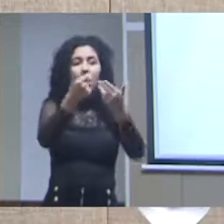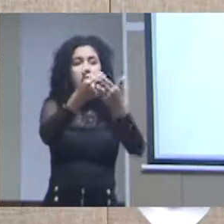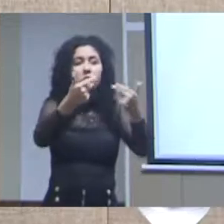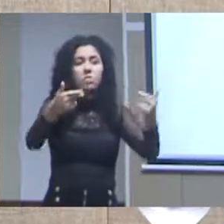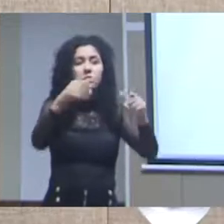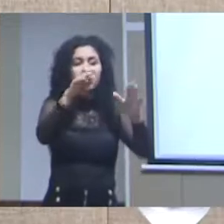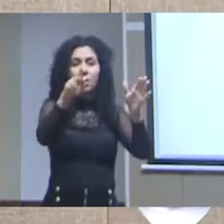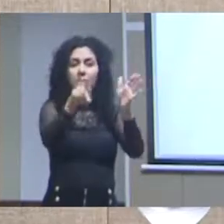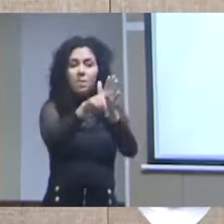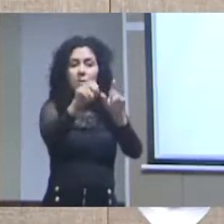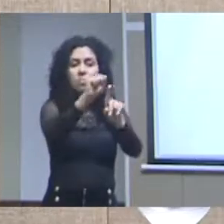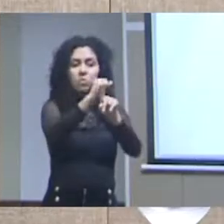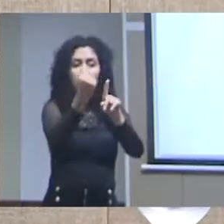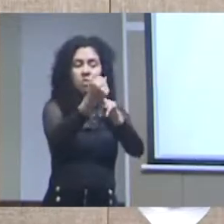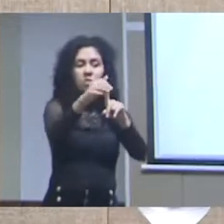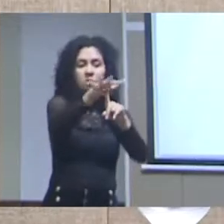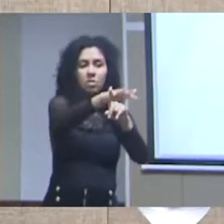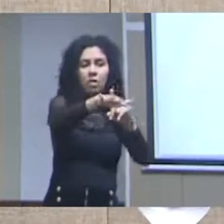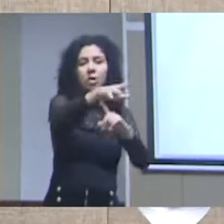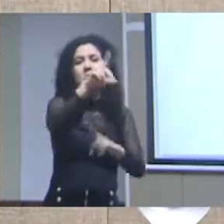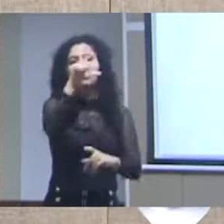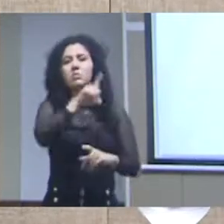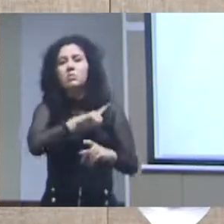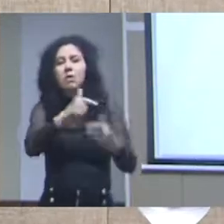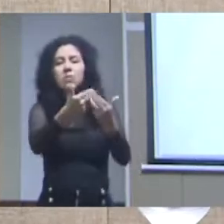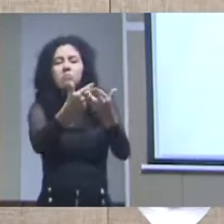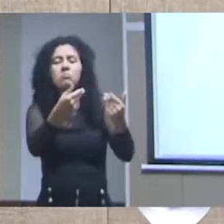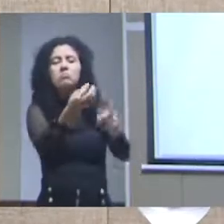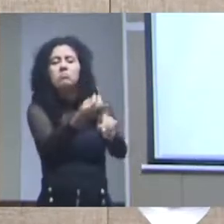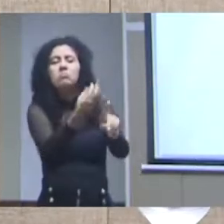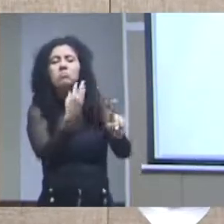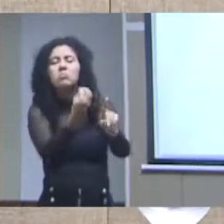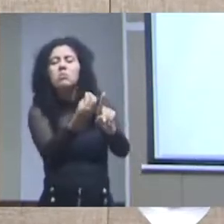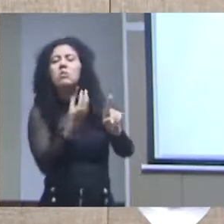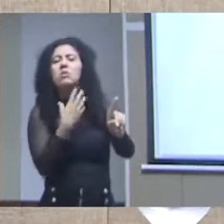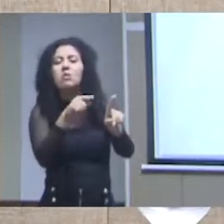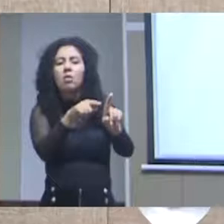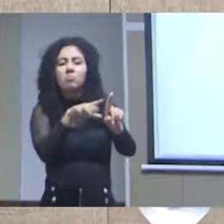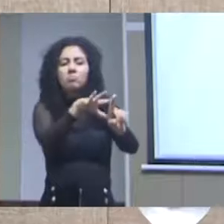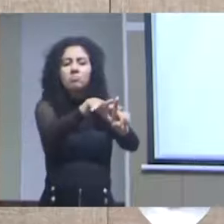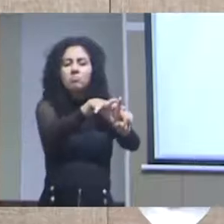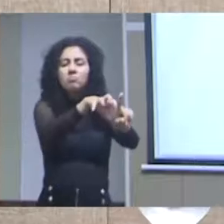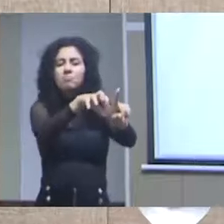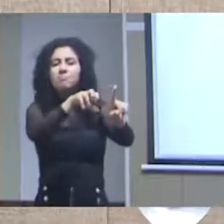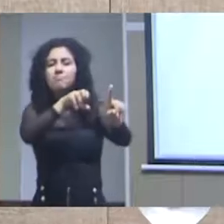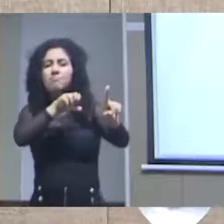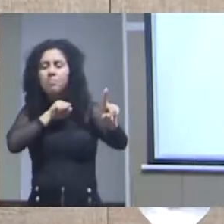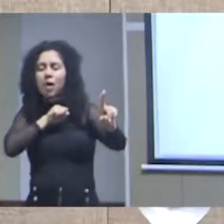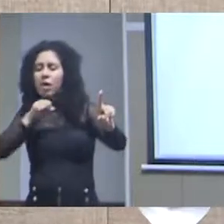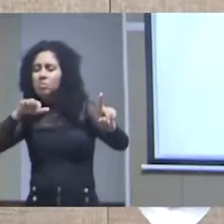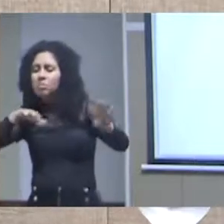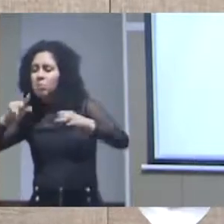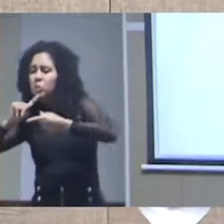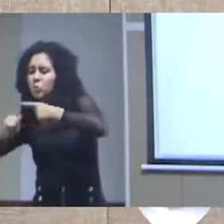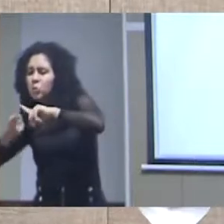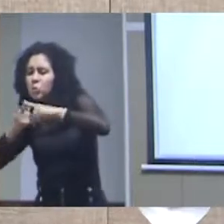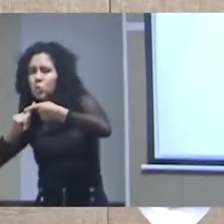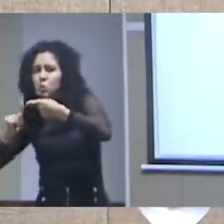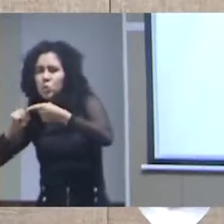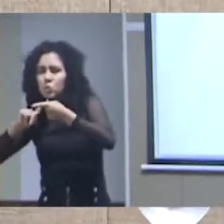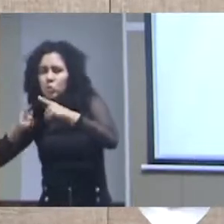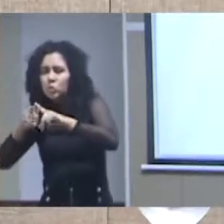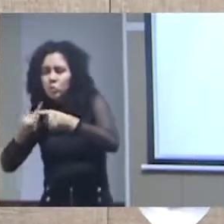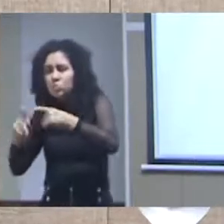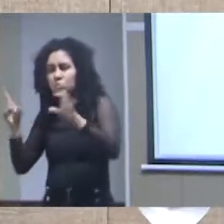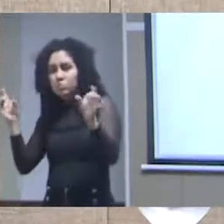como identificar o que as pessoas gostariam de consumir e como trazer isso com força para dentro das nossas instituições para que elas passem a